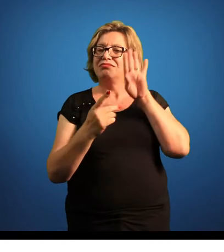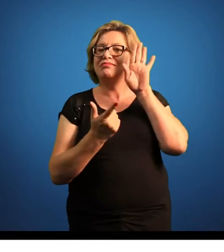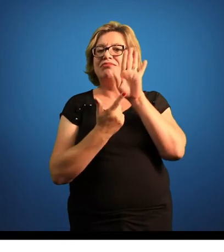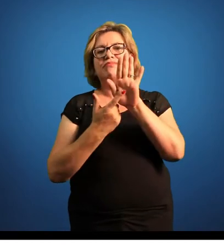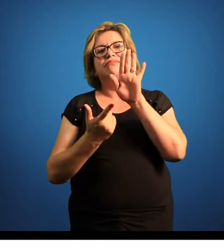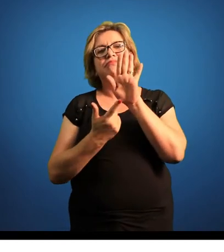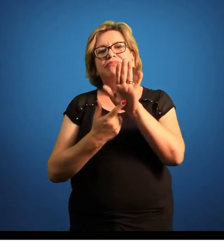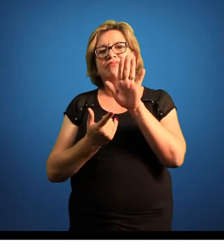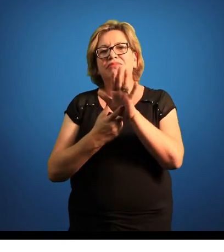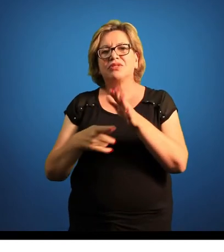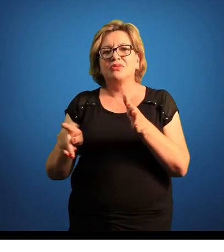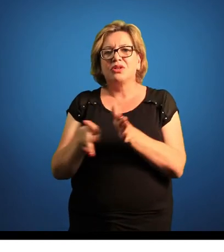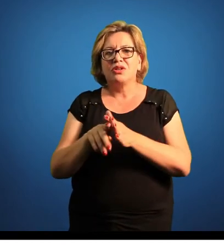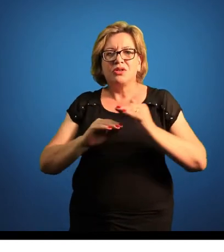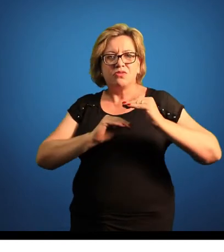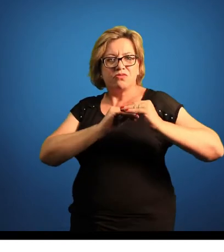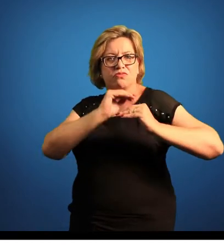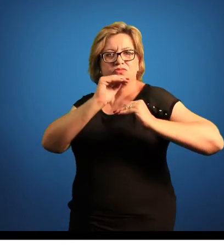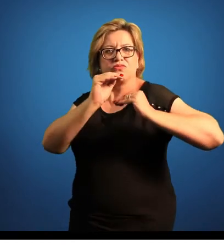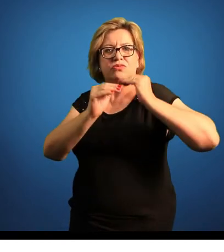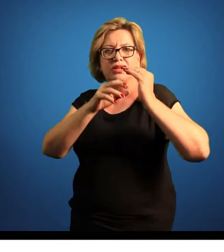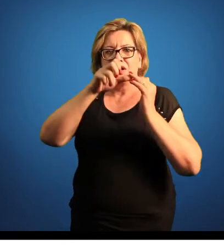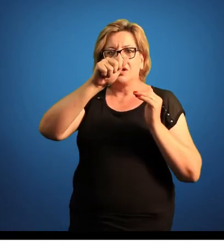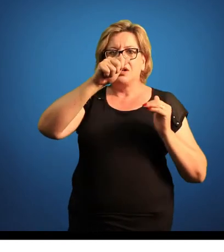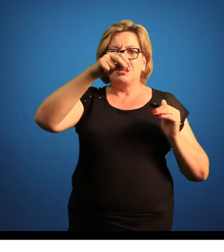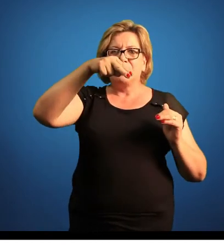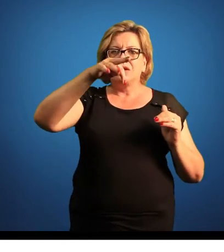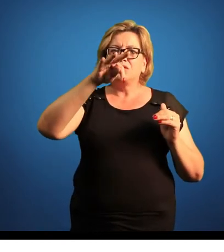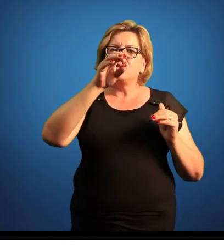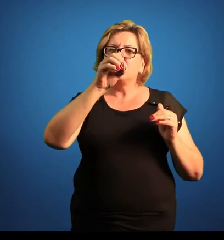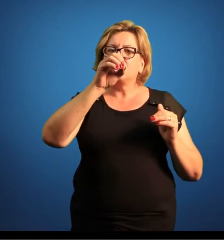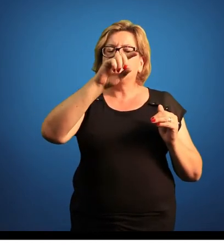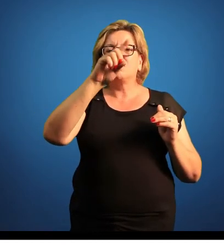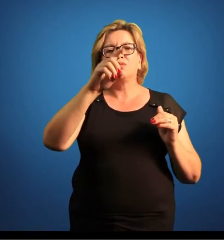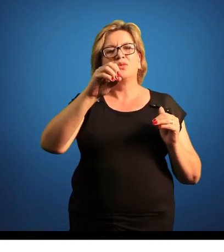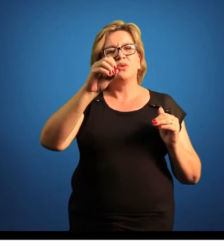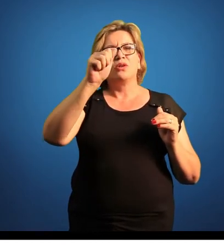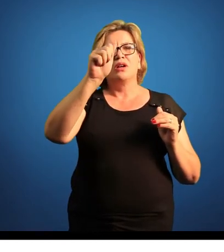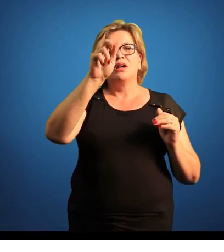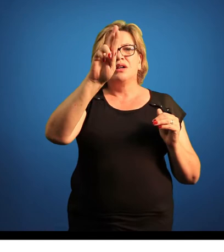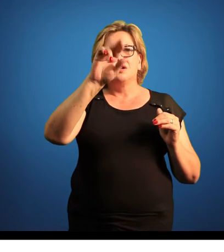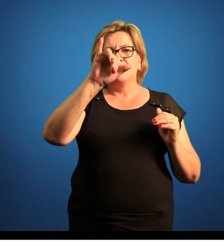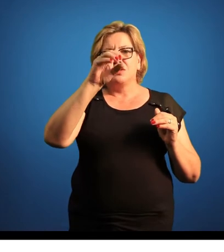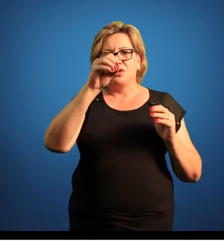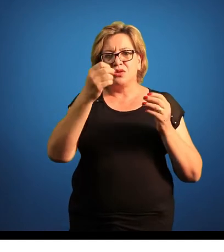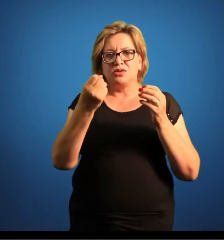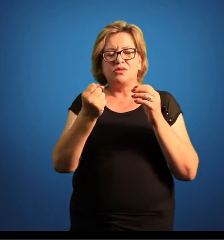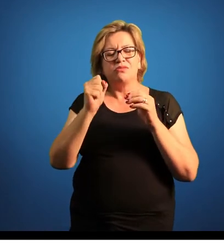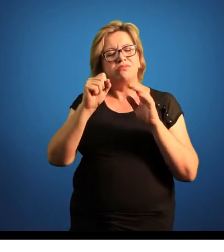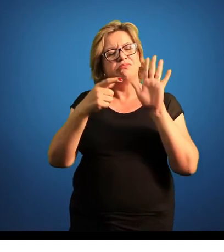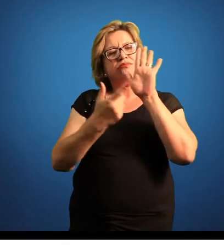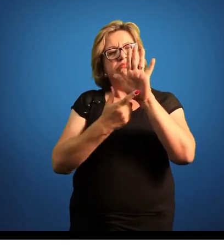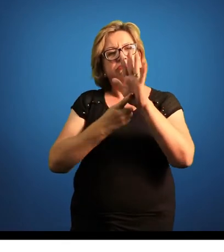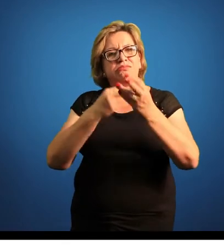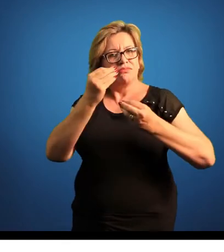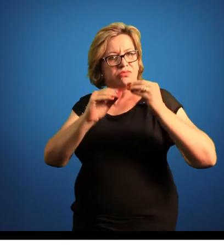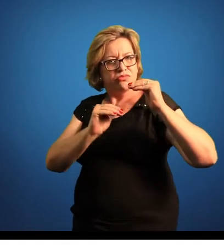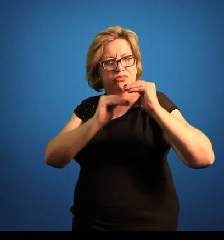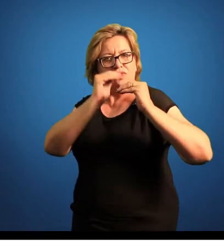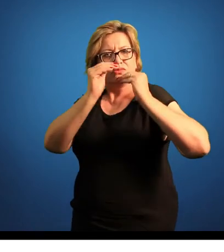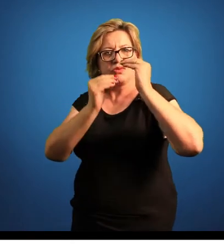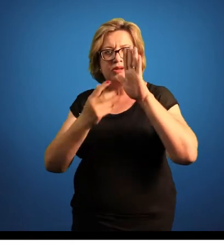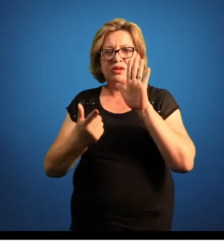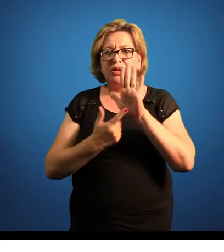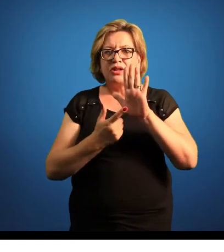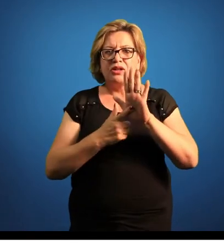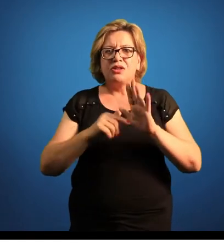sobre a evolução desses antozoários, um pouquinho sobre a diversificação desses organismos do tipo pólio. Ok? Vamos